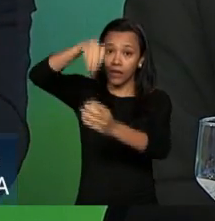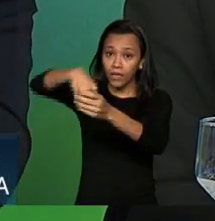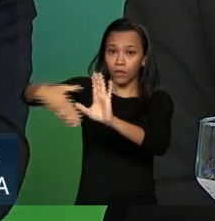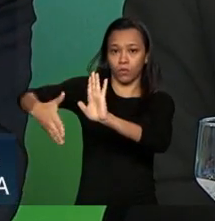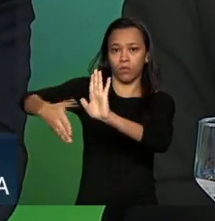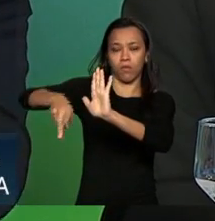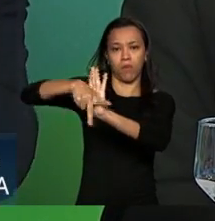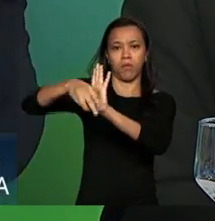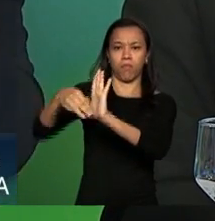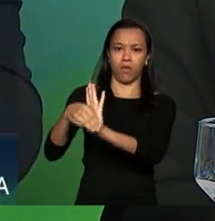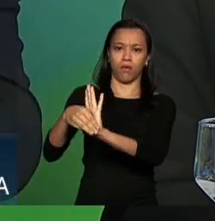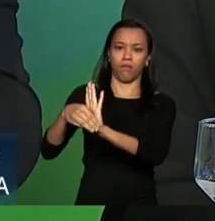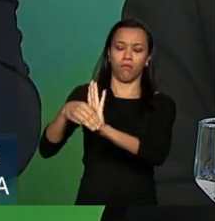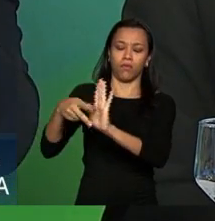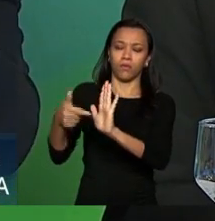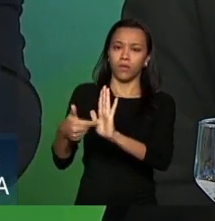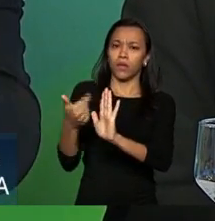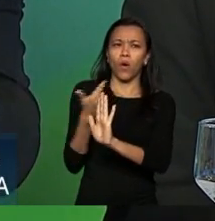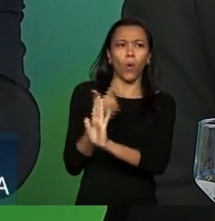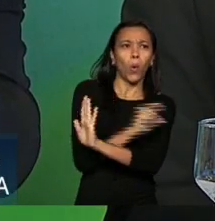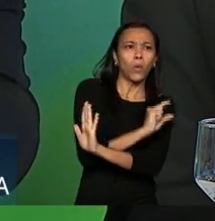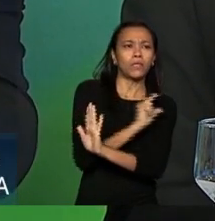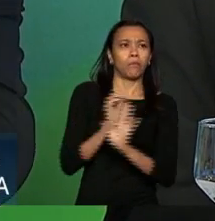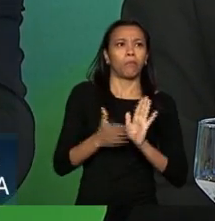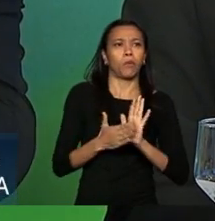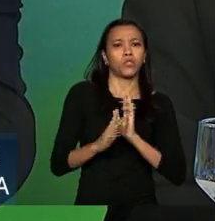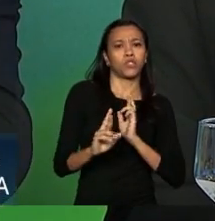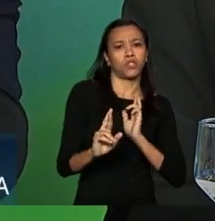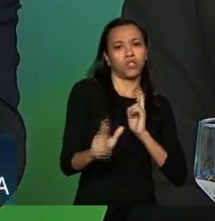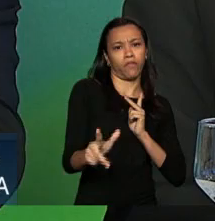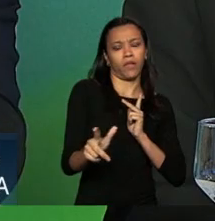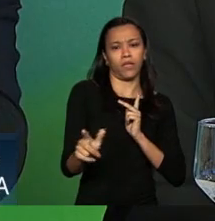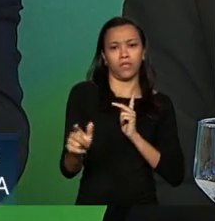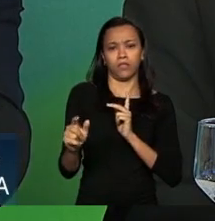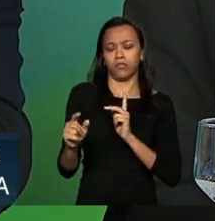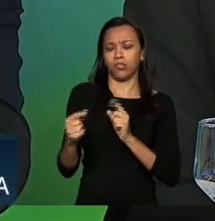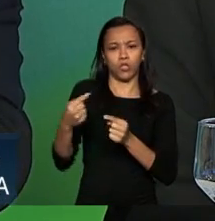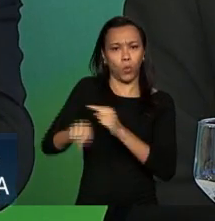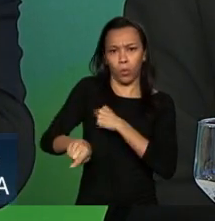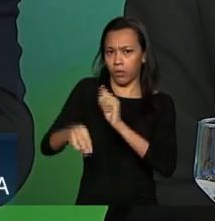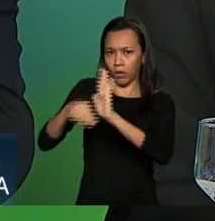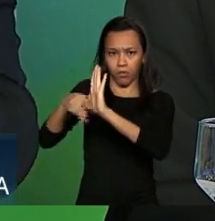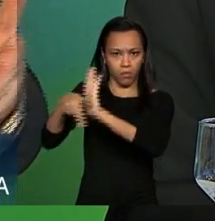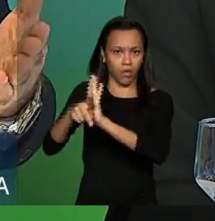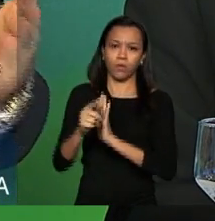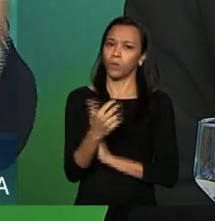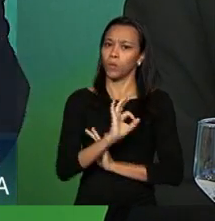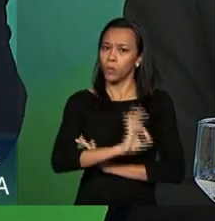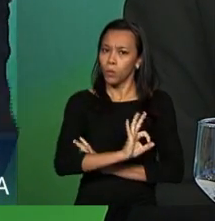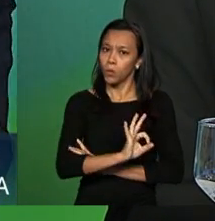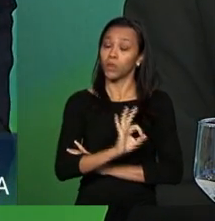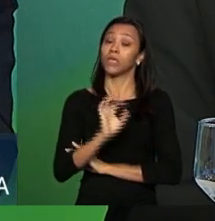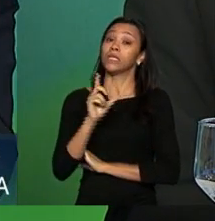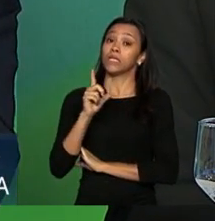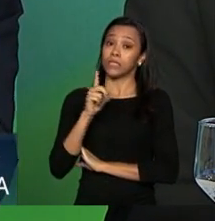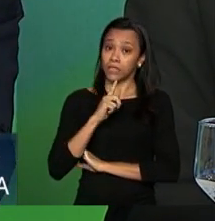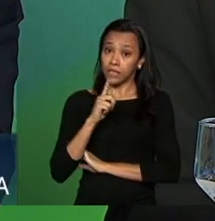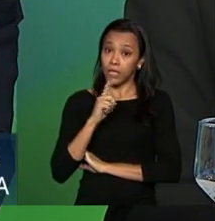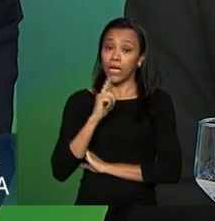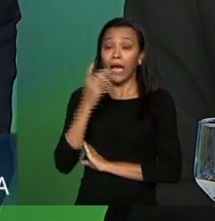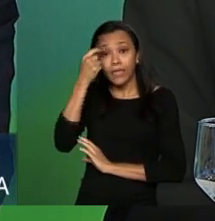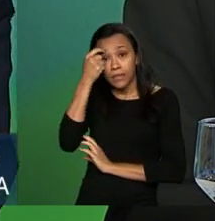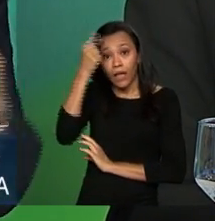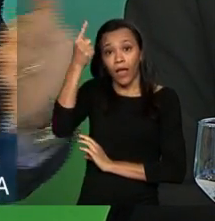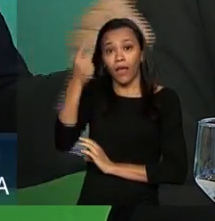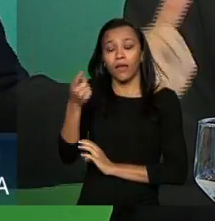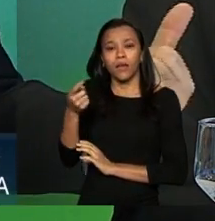proposta diferente do que foi a edição da medida provisória 676 ela incorporou o conceito do Congresso